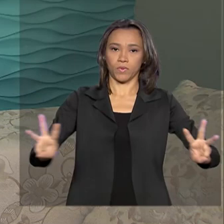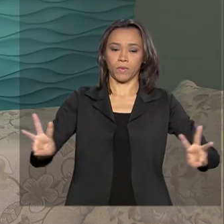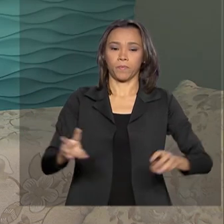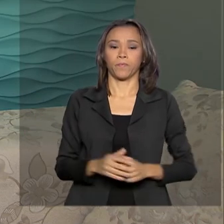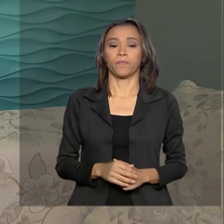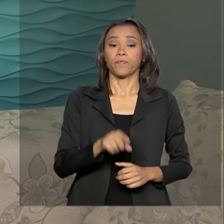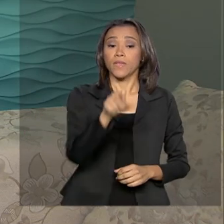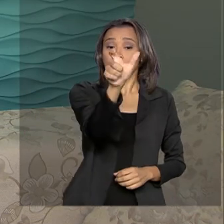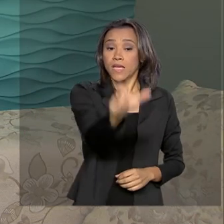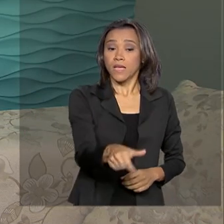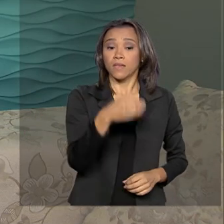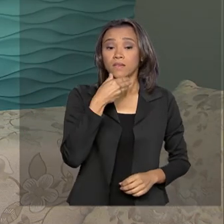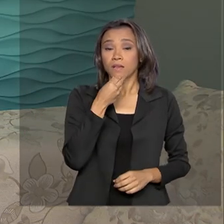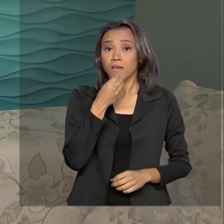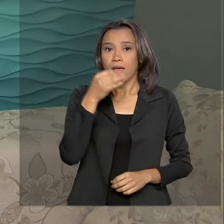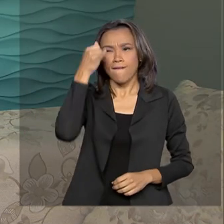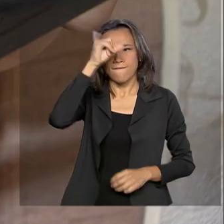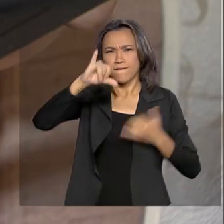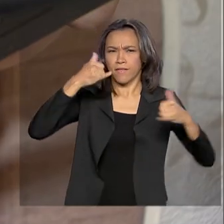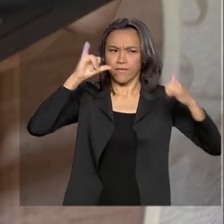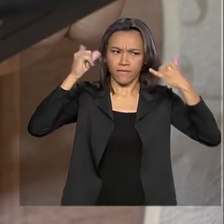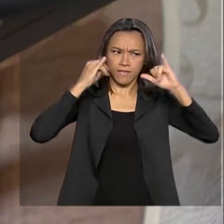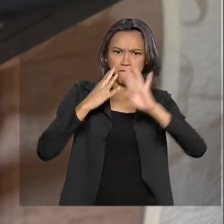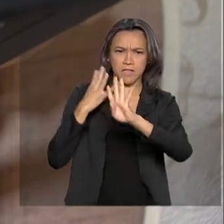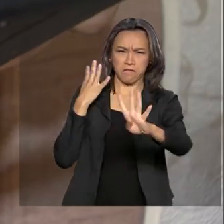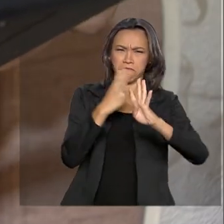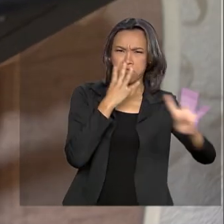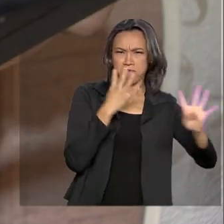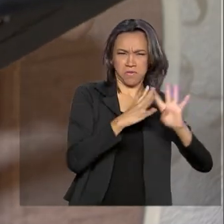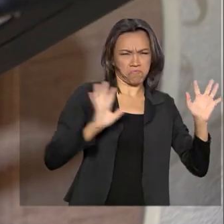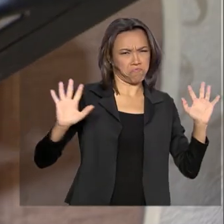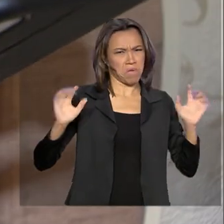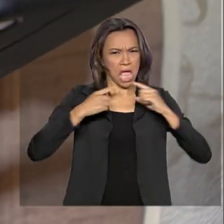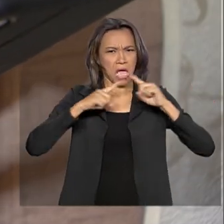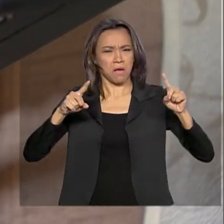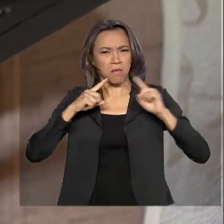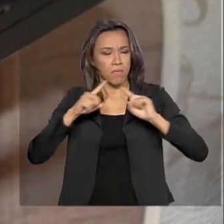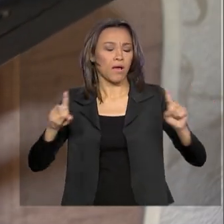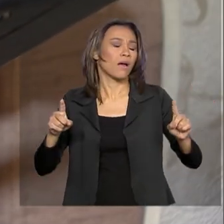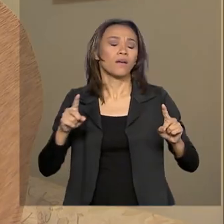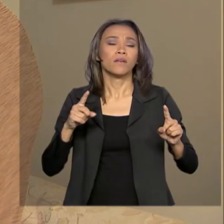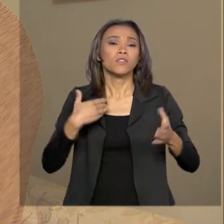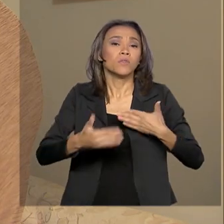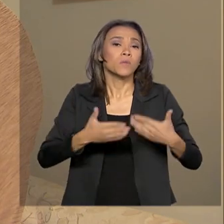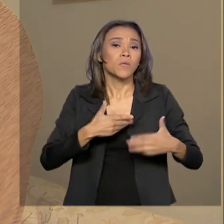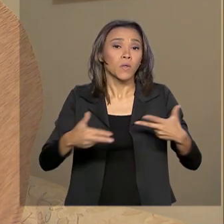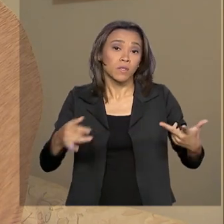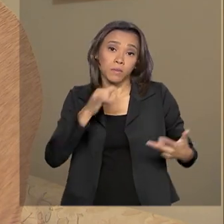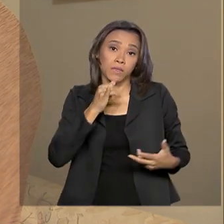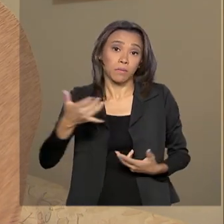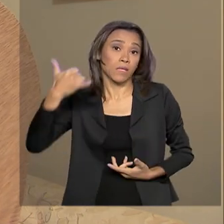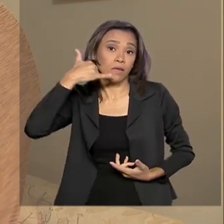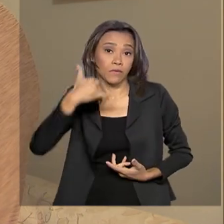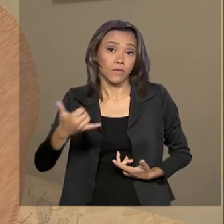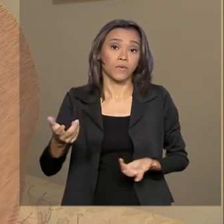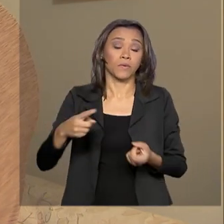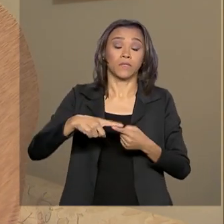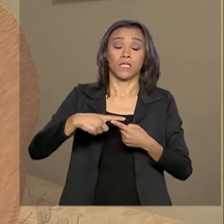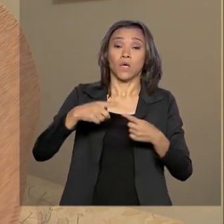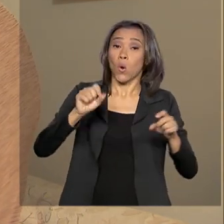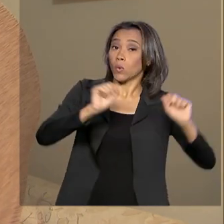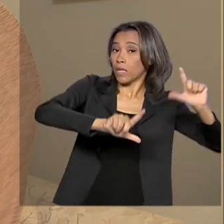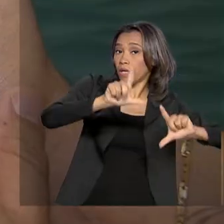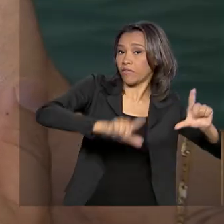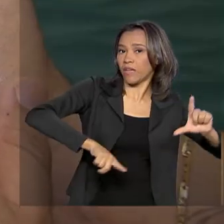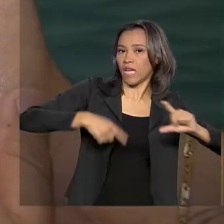daquelas pessoas que evitam filas a qualquer custo, mesmo quando é para reclamar de uma cobrança indevida, como de telefonia móvel ou TV por